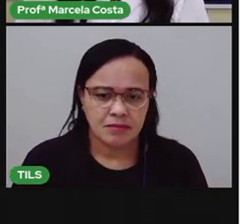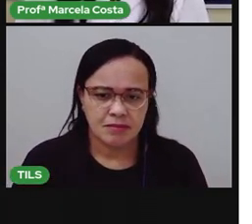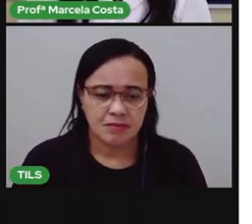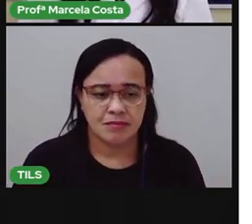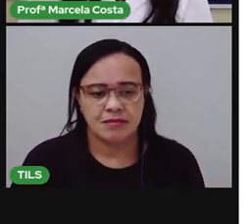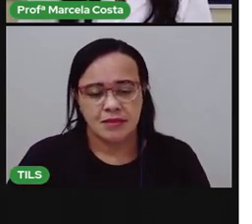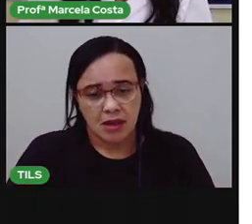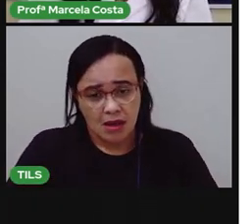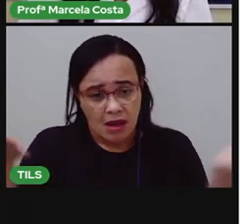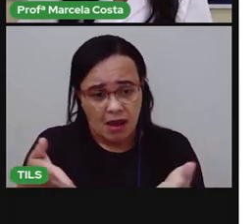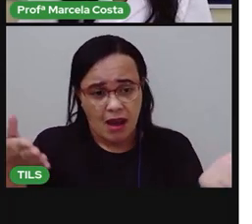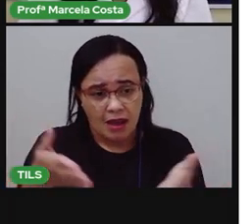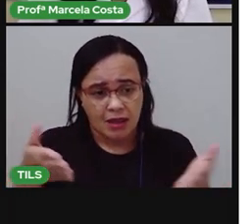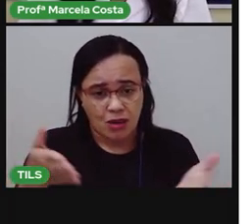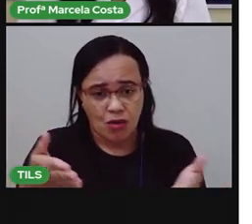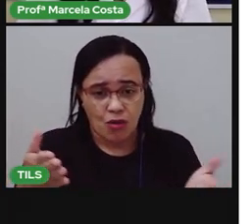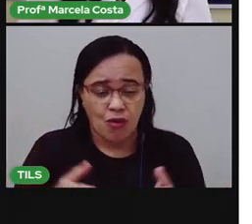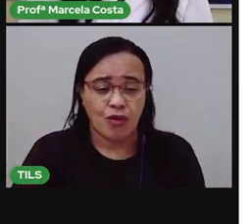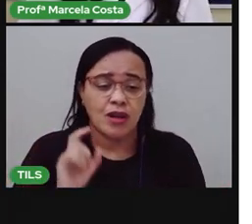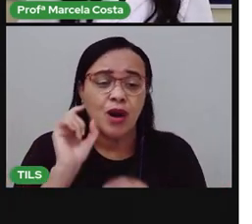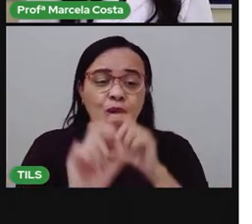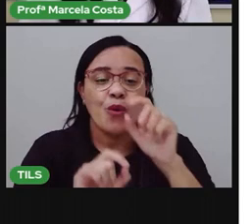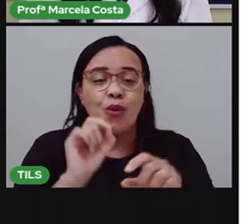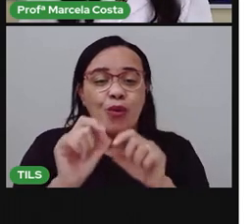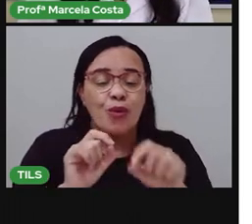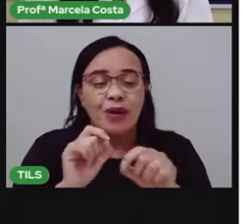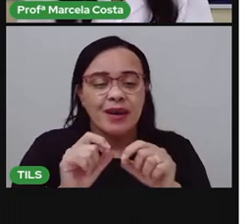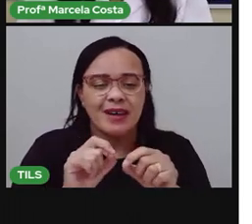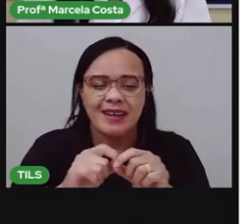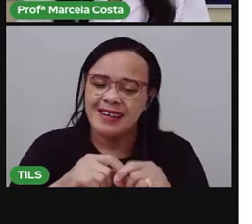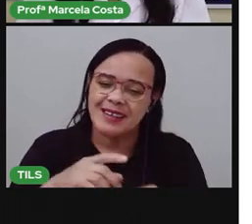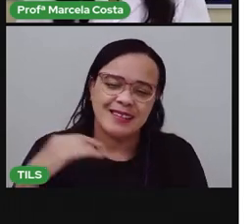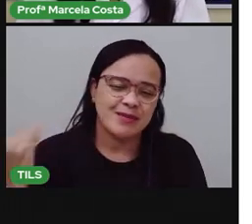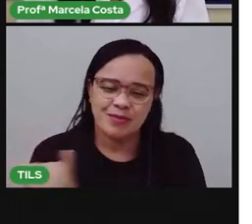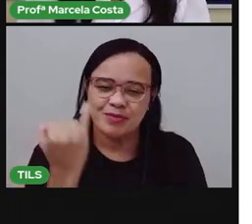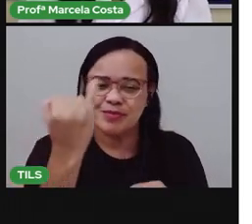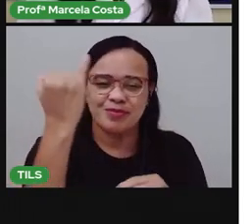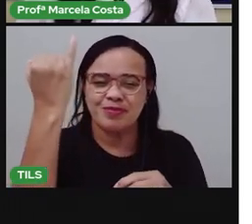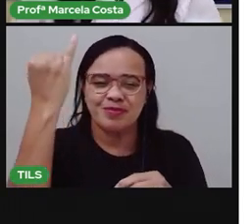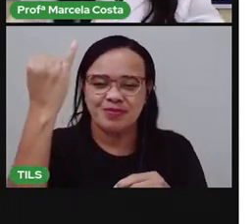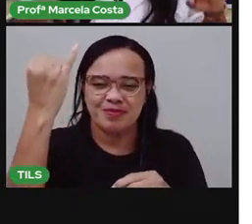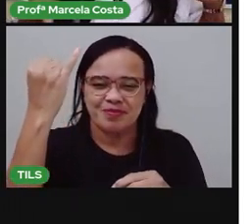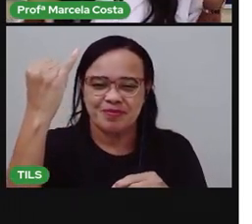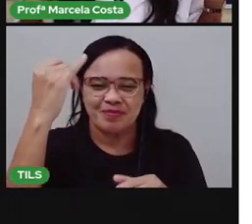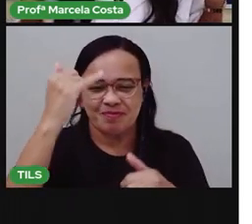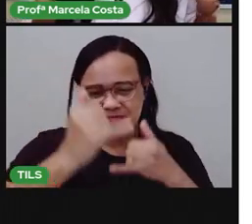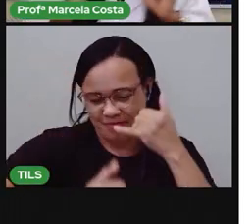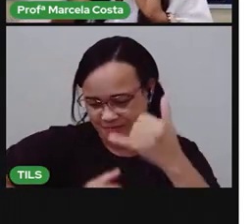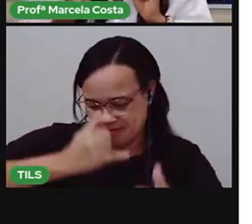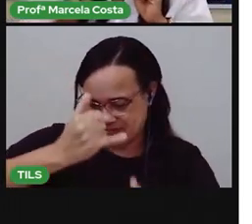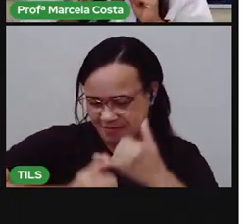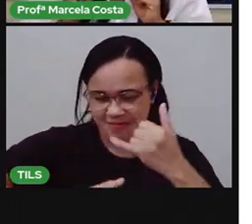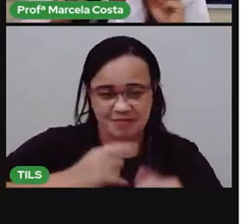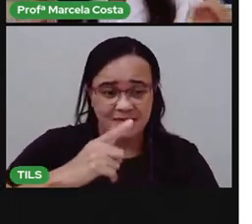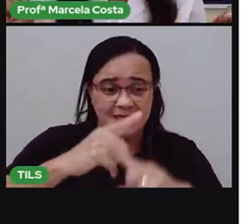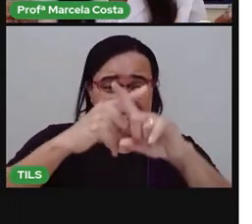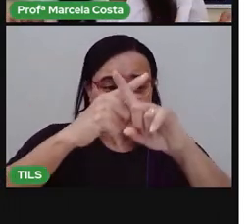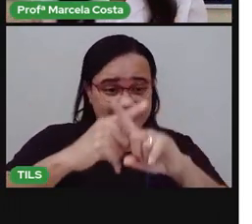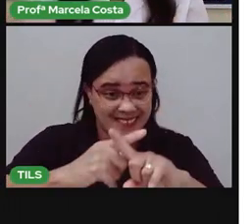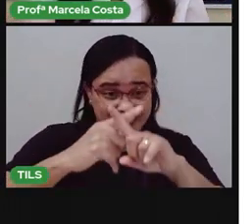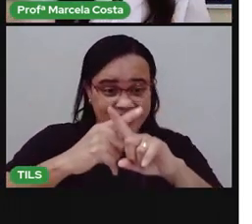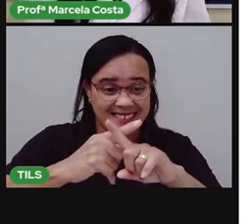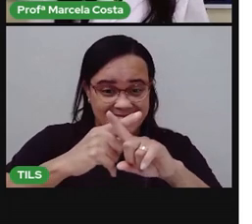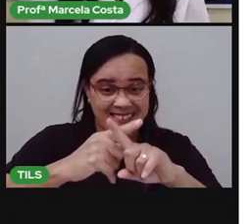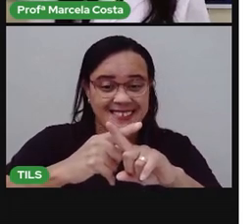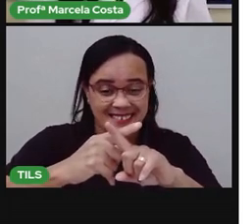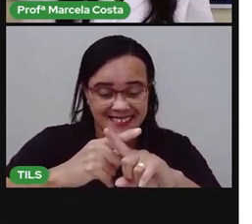Agora, crianças, chegou o momento muito importante da nossa aula. Chegou a hora do desafio.